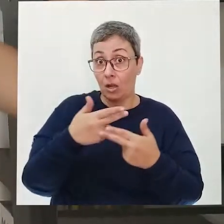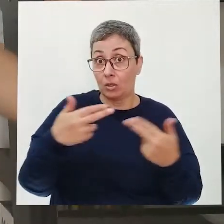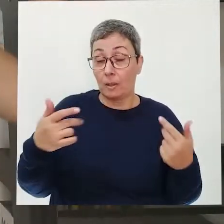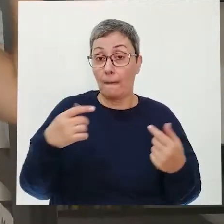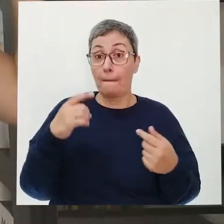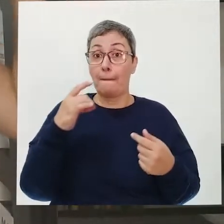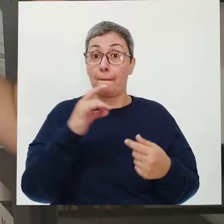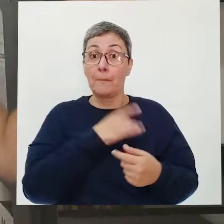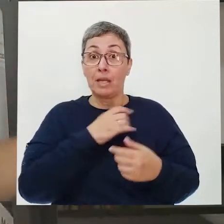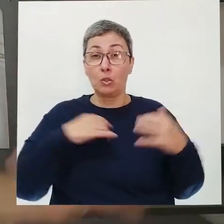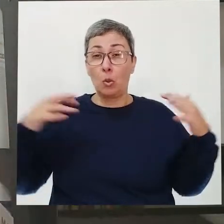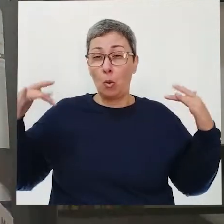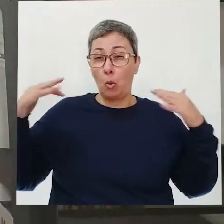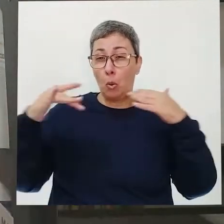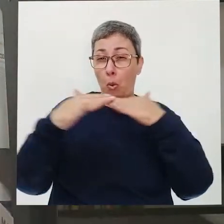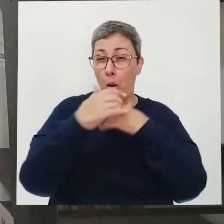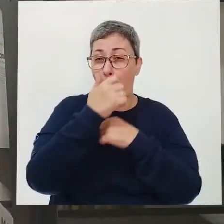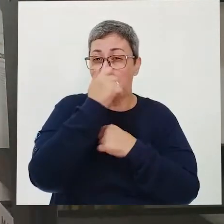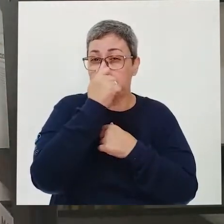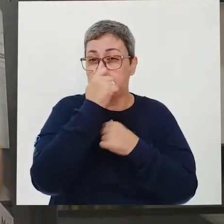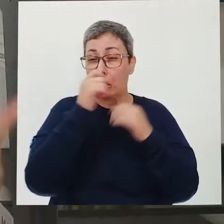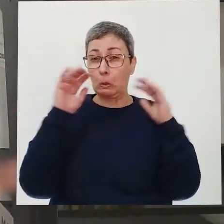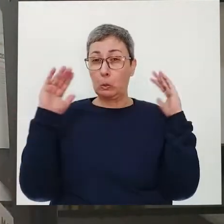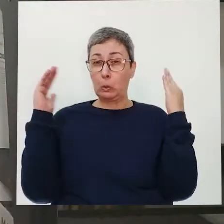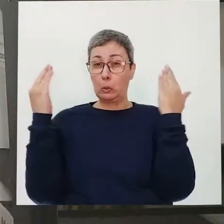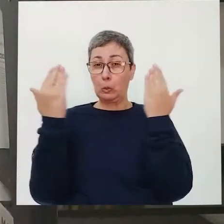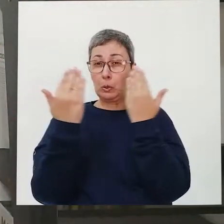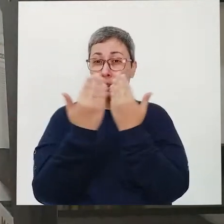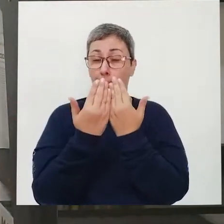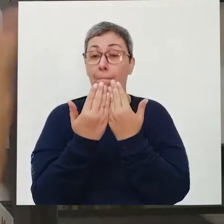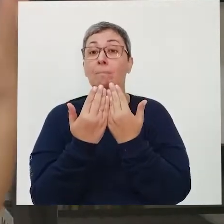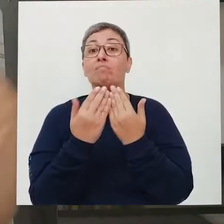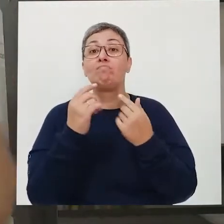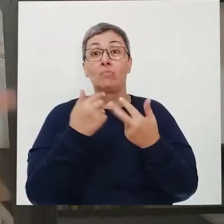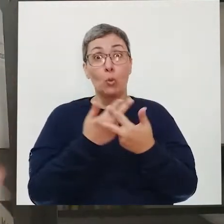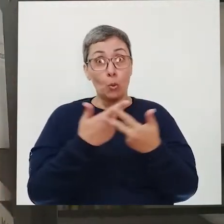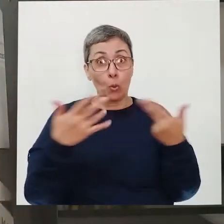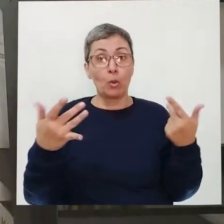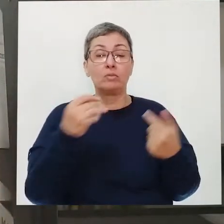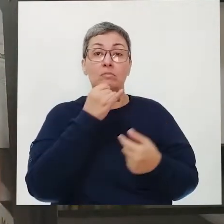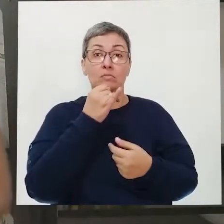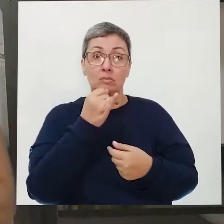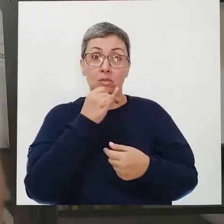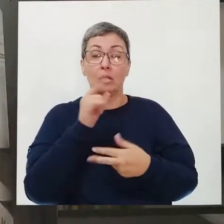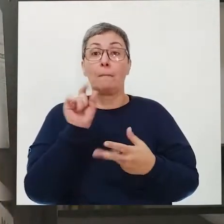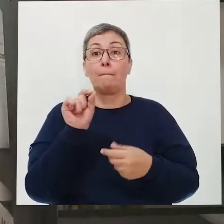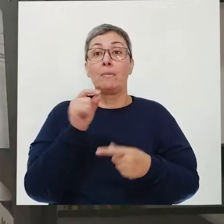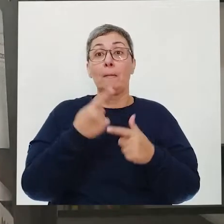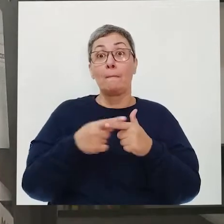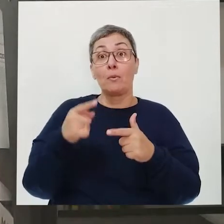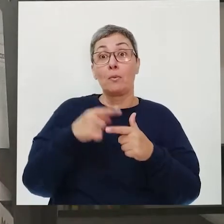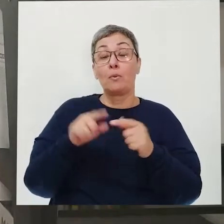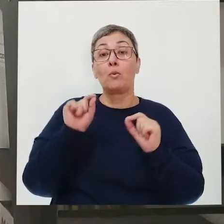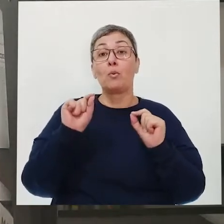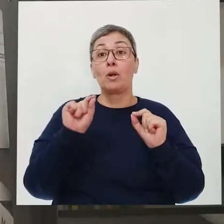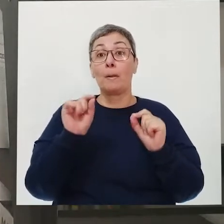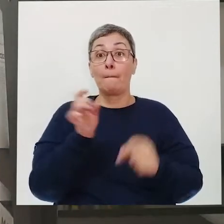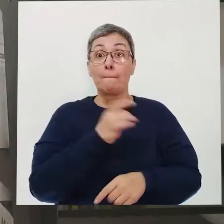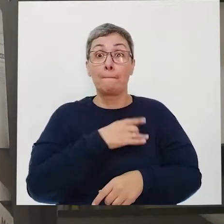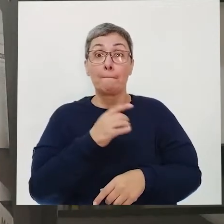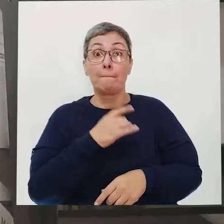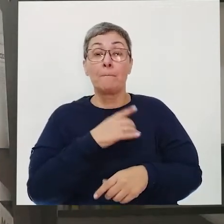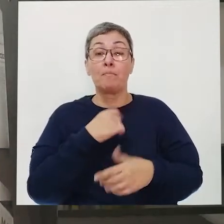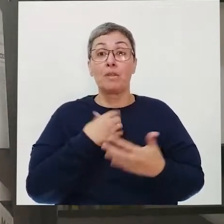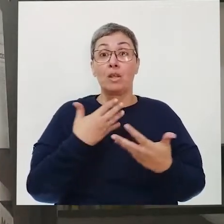multidão, sabe? Muita gente, medo de lugares fechados, entre outros exemplos, né? O problema é quando esse